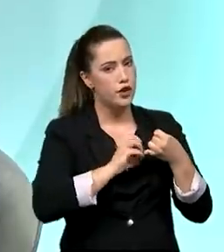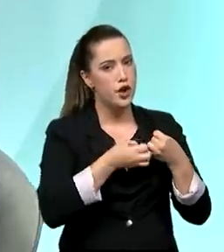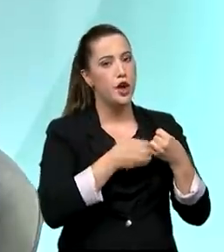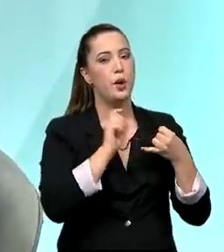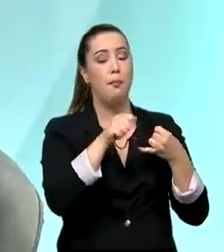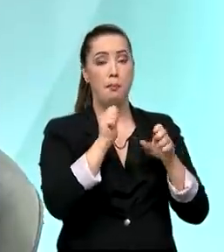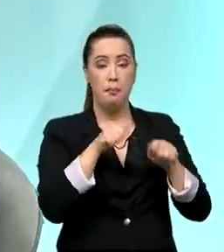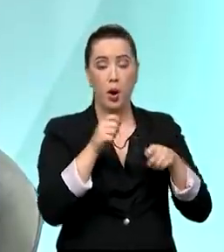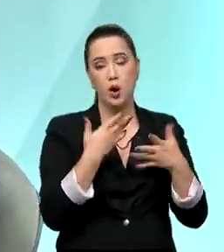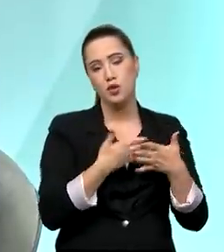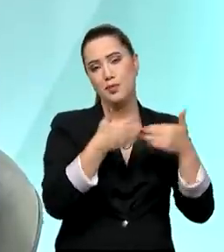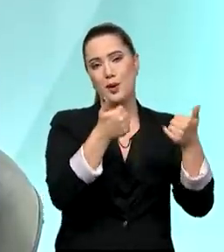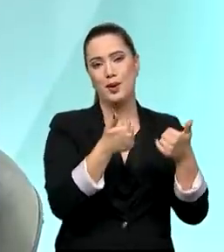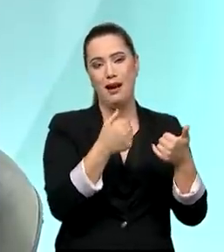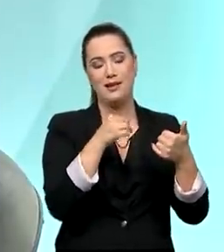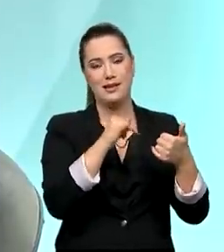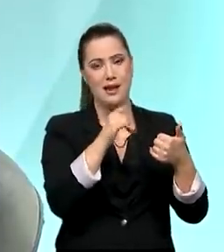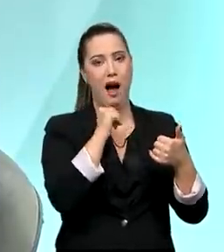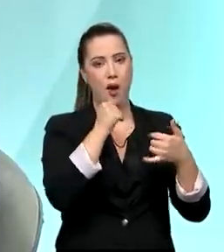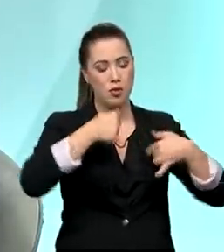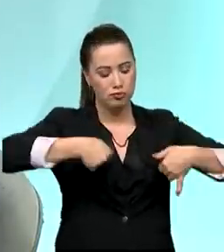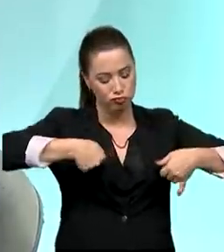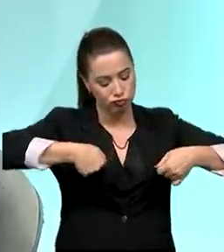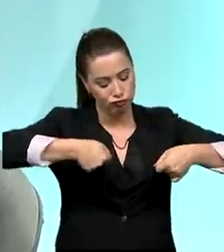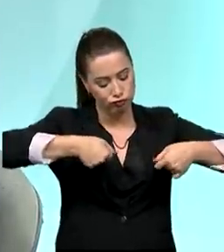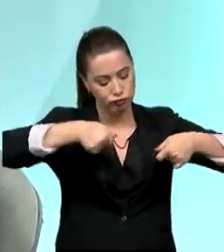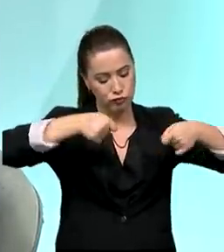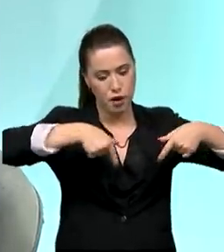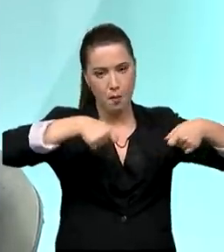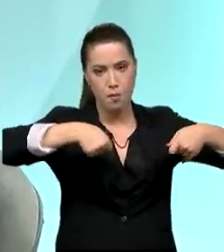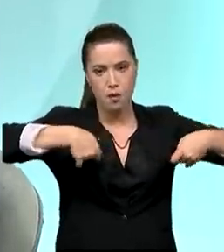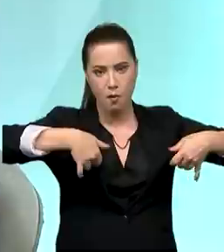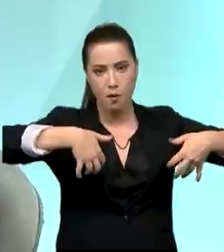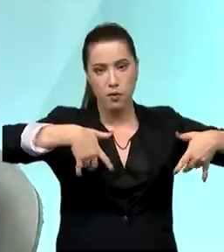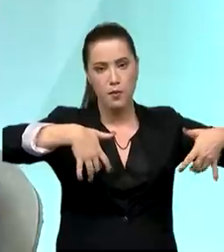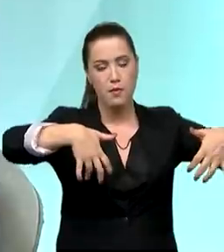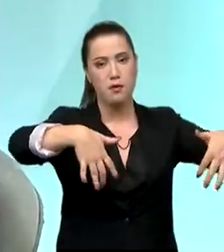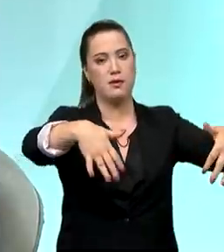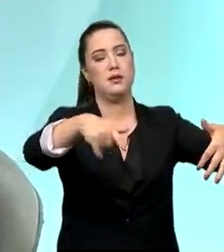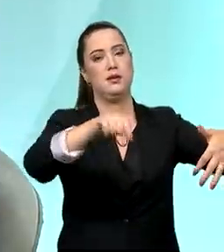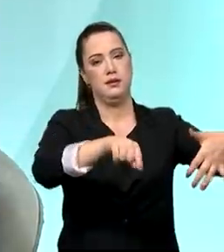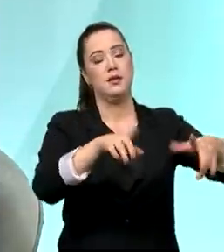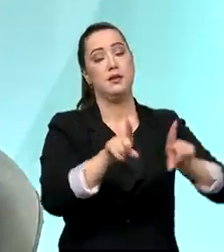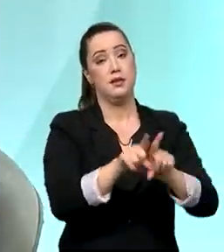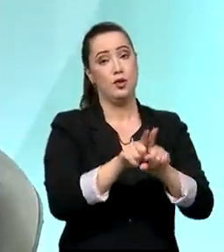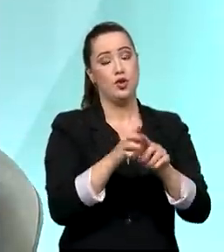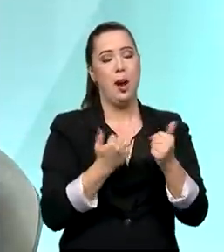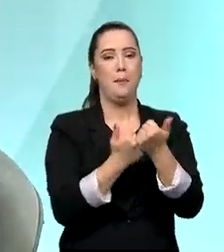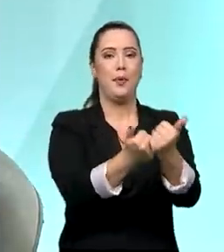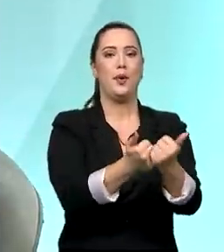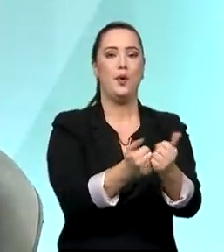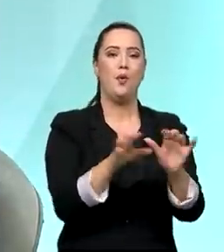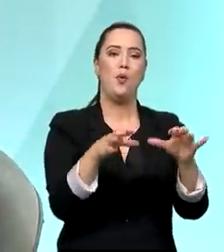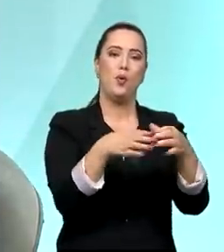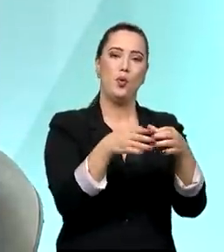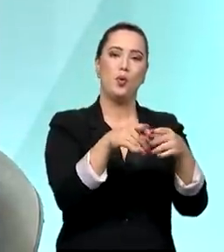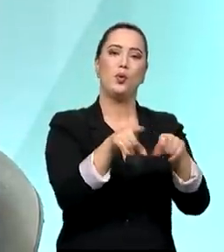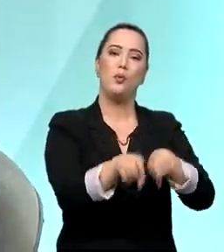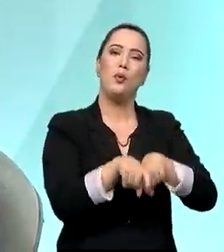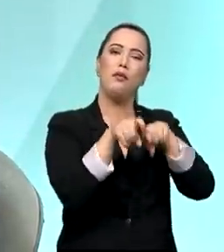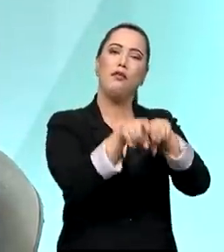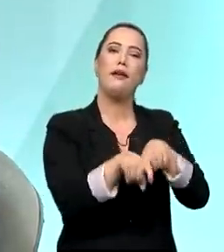melhora muito grande. Ou seja, a caixa vai entrar, já entrou forte no agro, na baixa renda, e naqueles